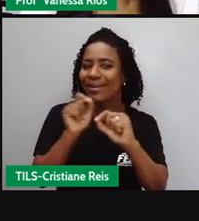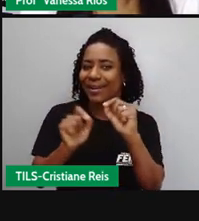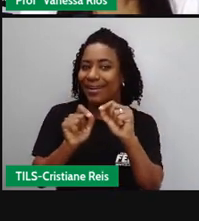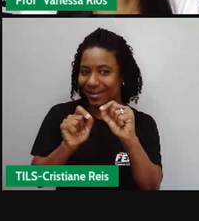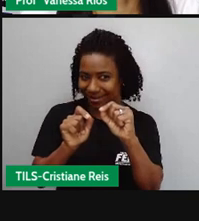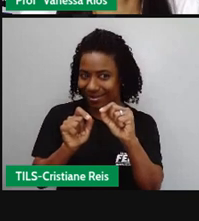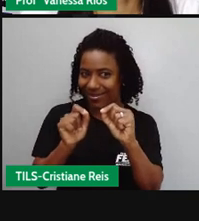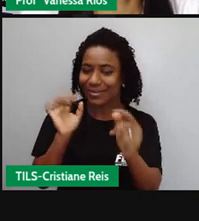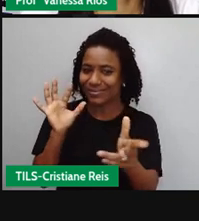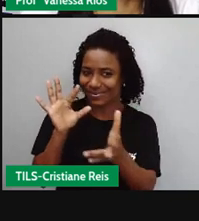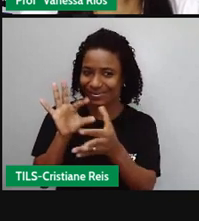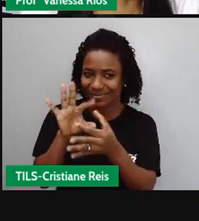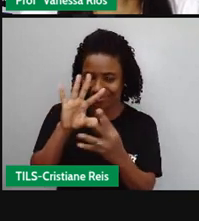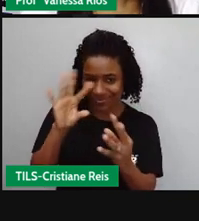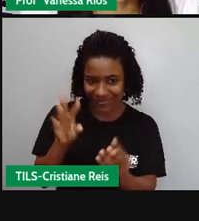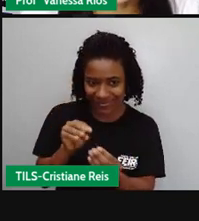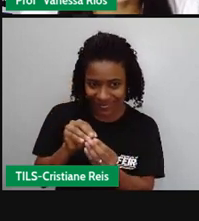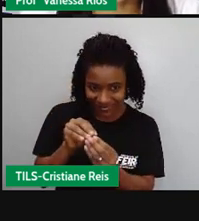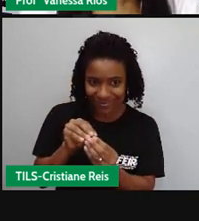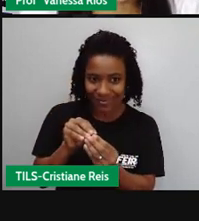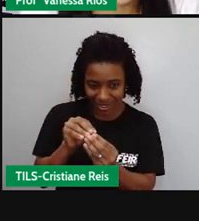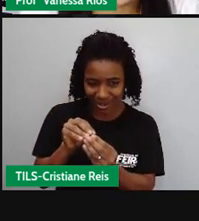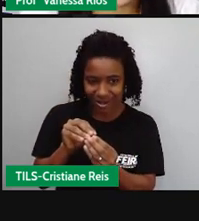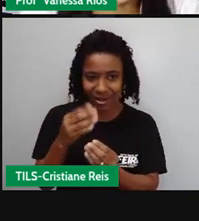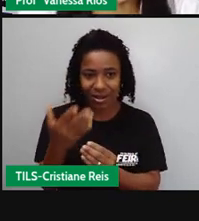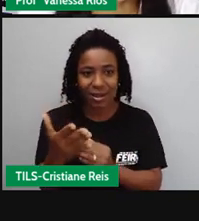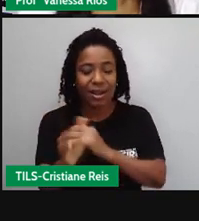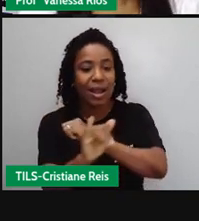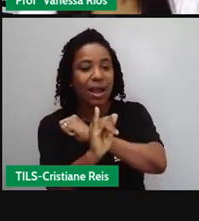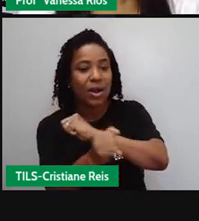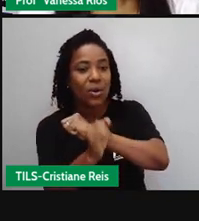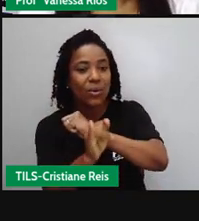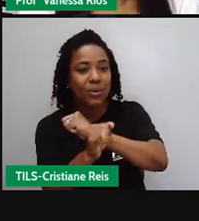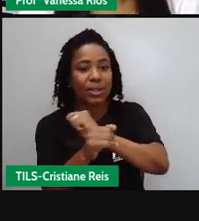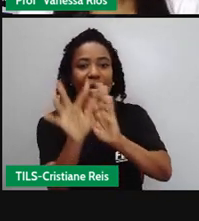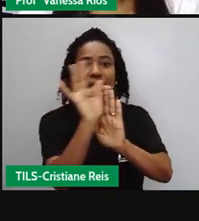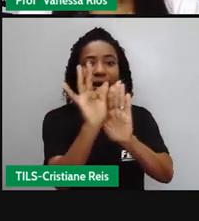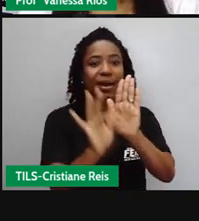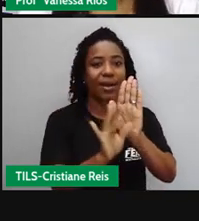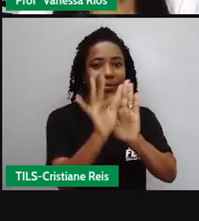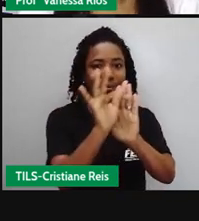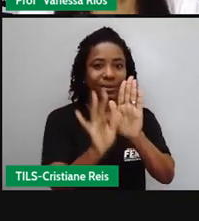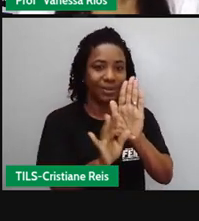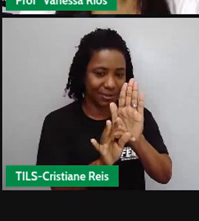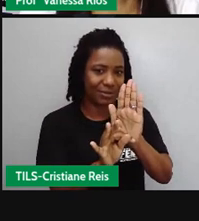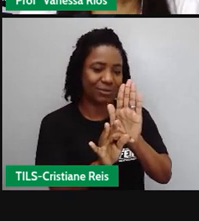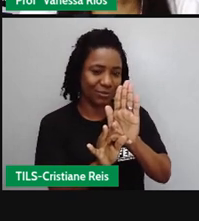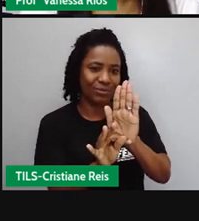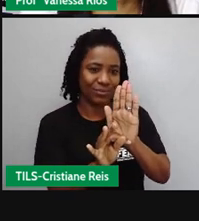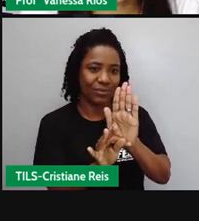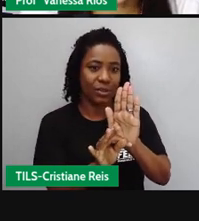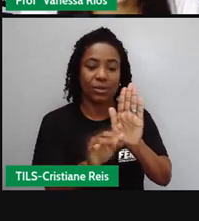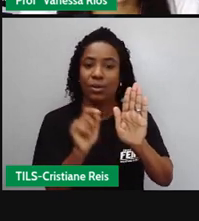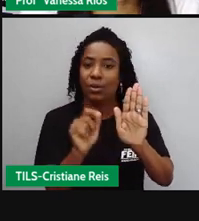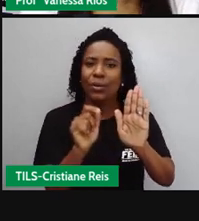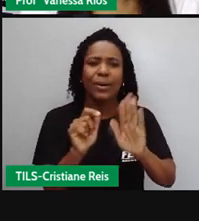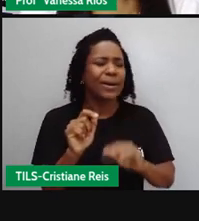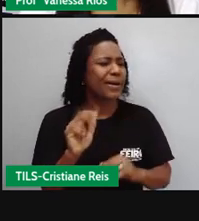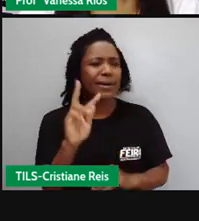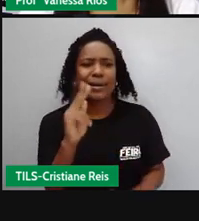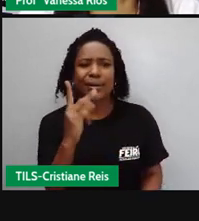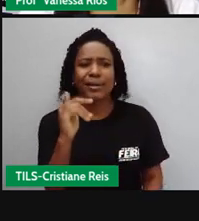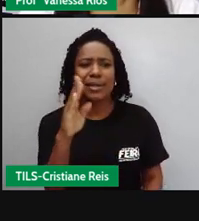gênero textual híbrido, ou seja, apresenta uma mistura entre diferentes características